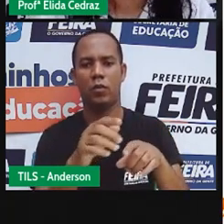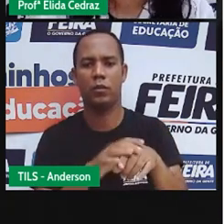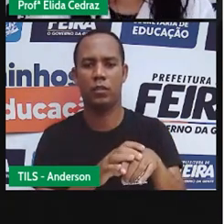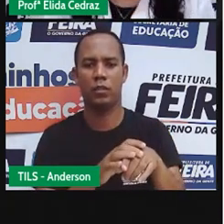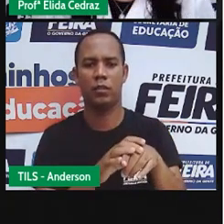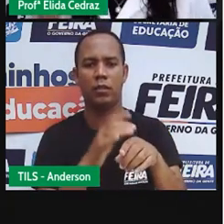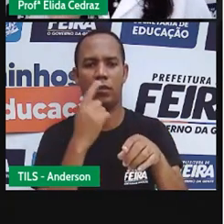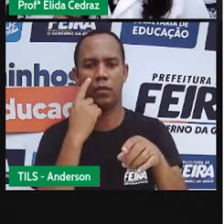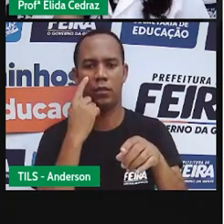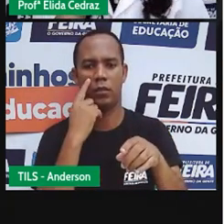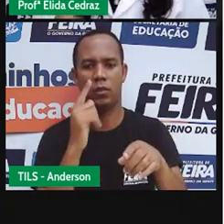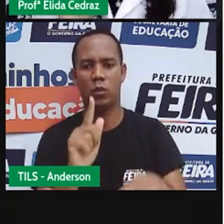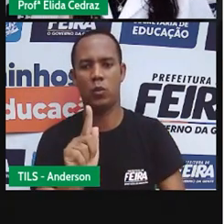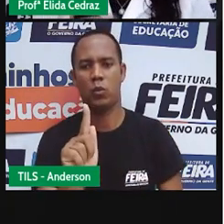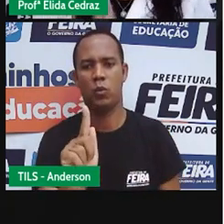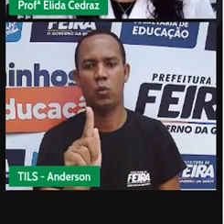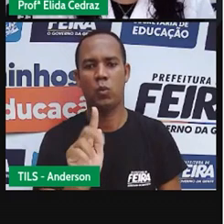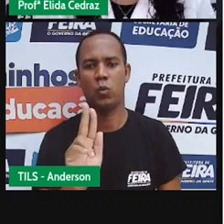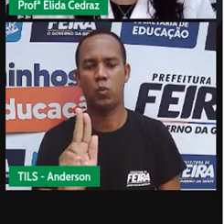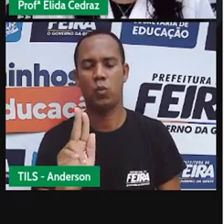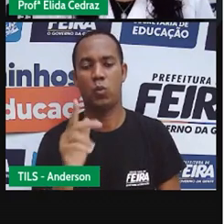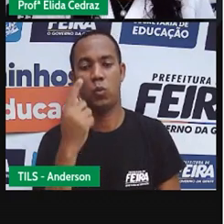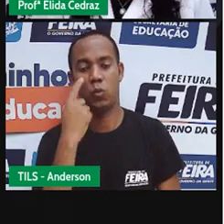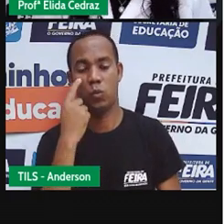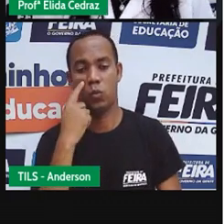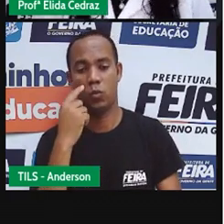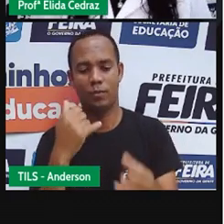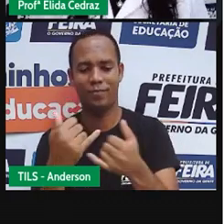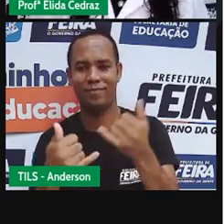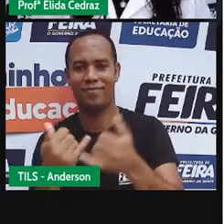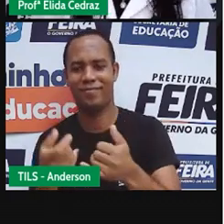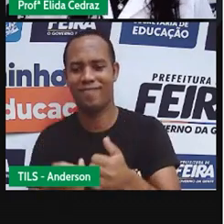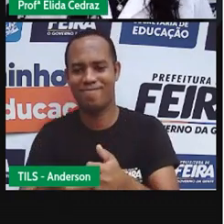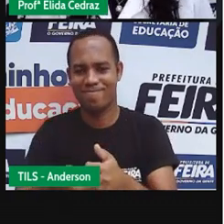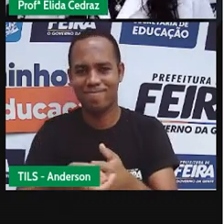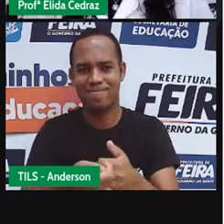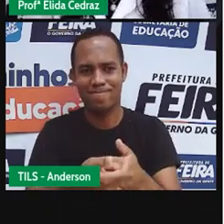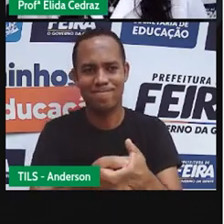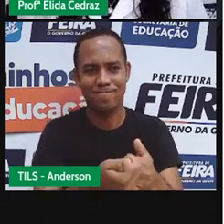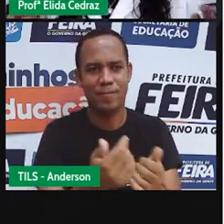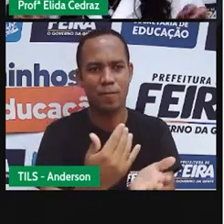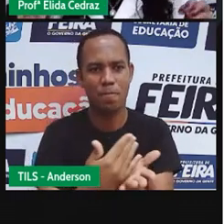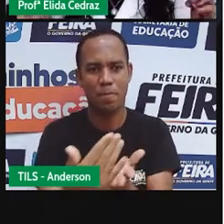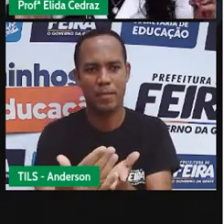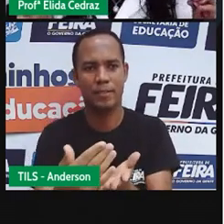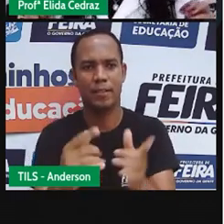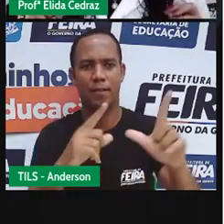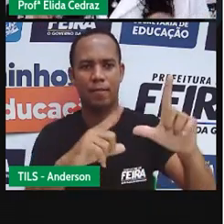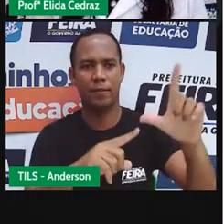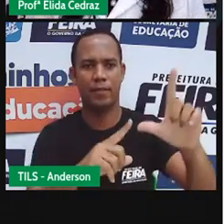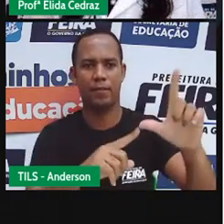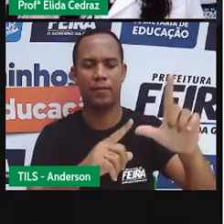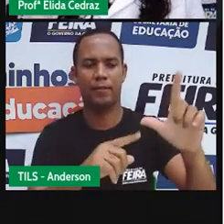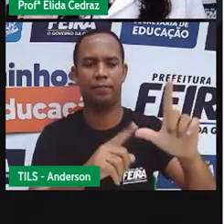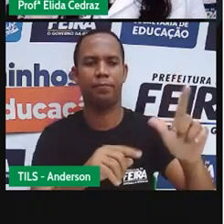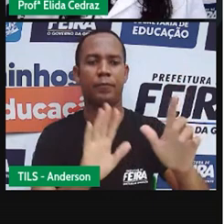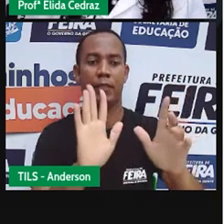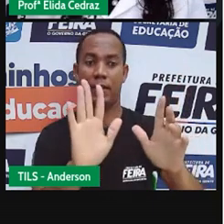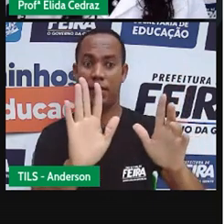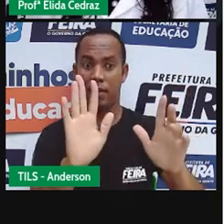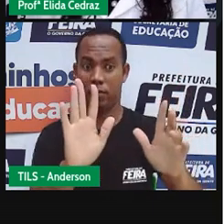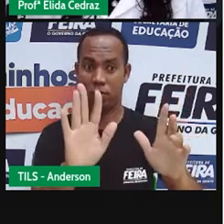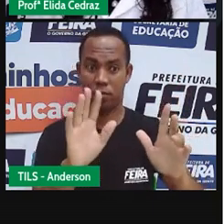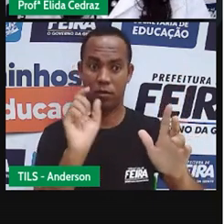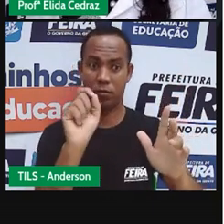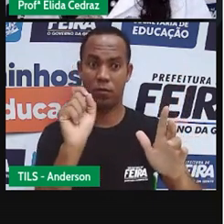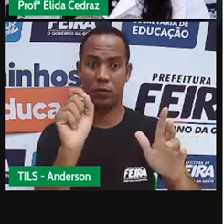Gude. Não era mão, não. Era gude. Pois é. Agora, para o que é que você faça? Os tributos.